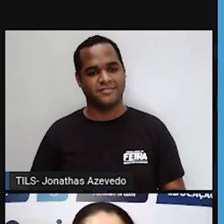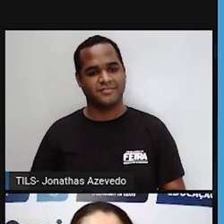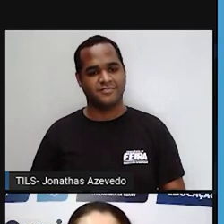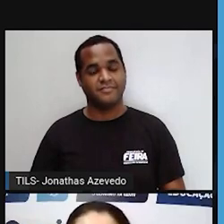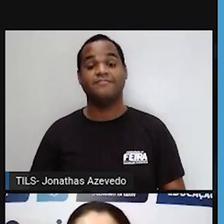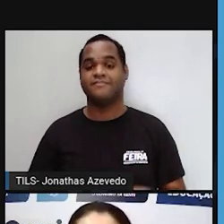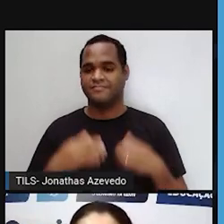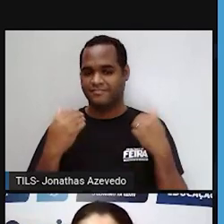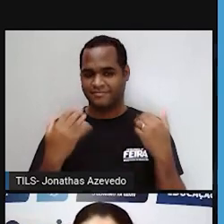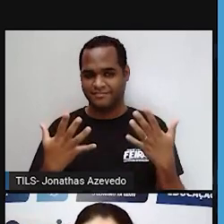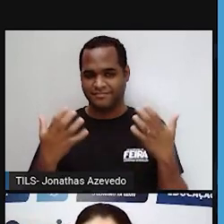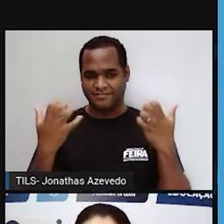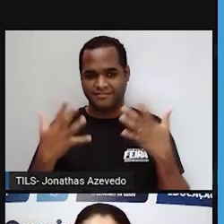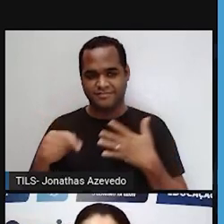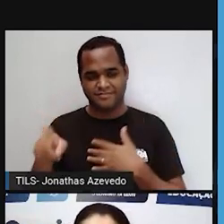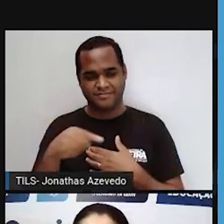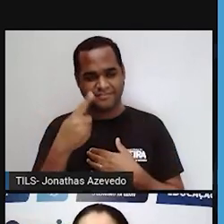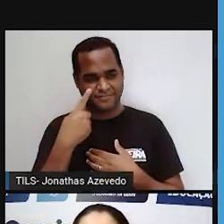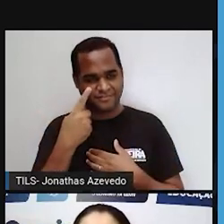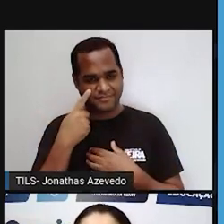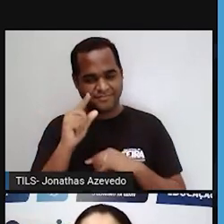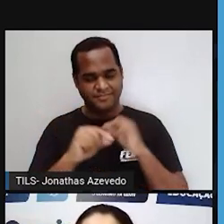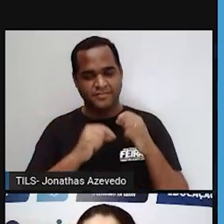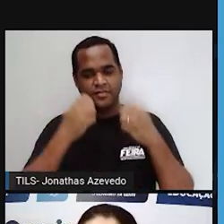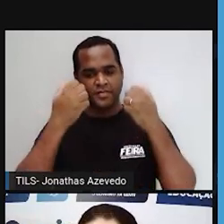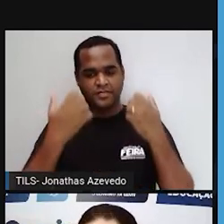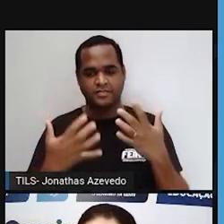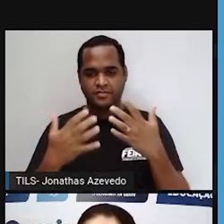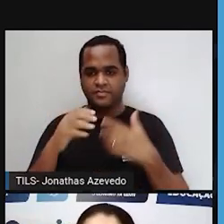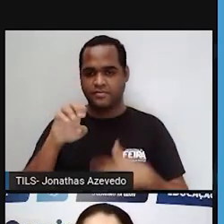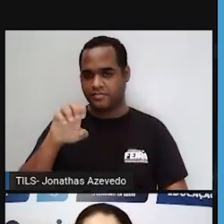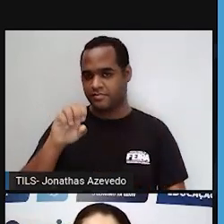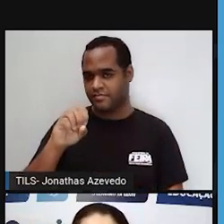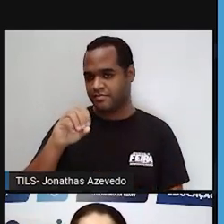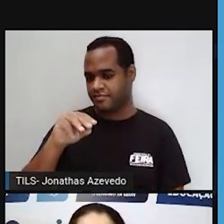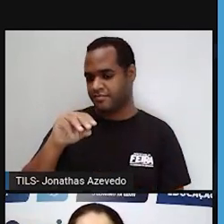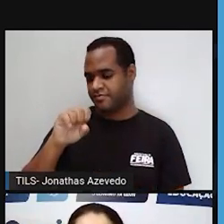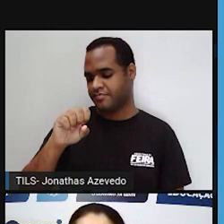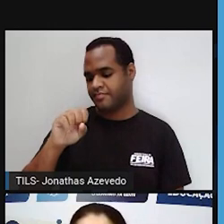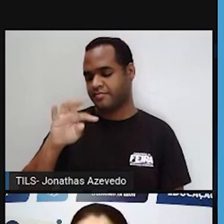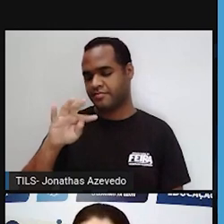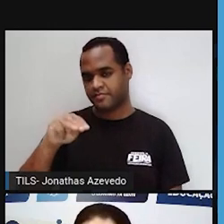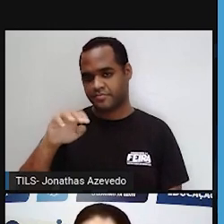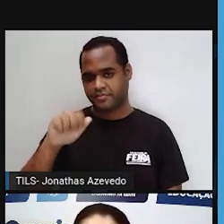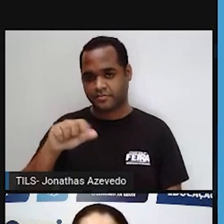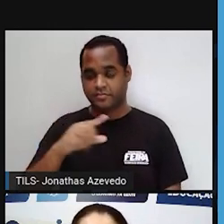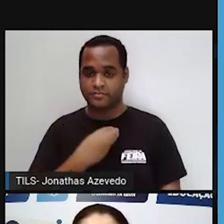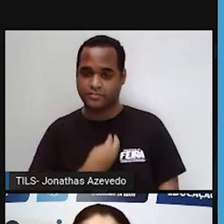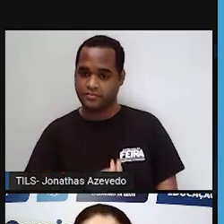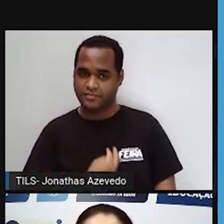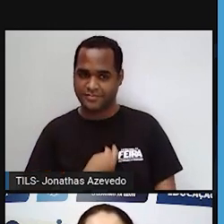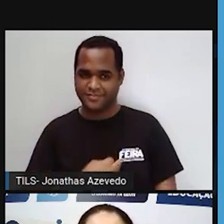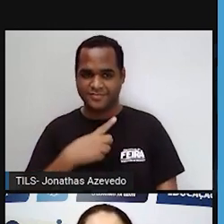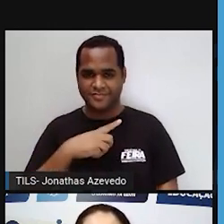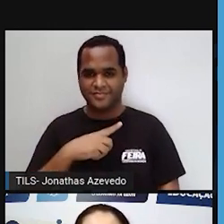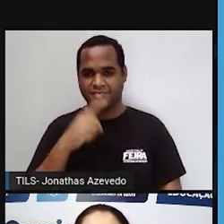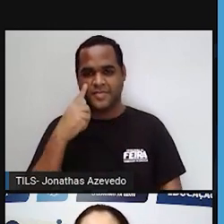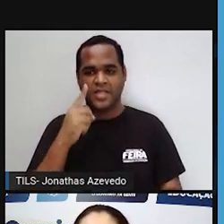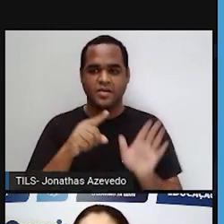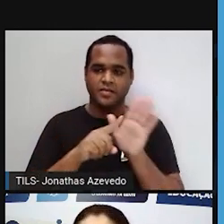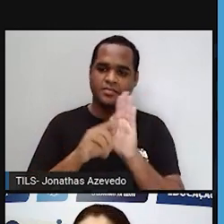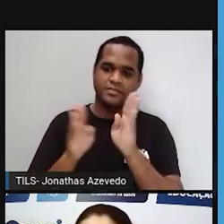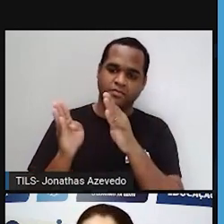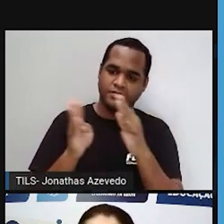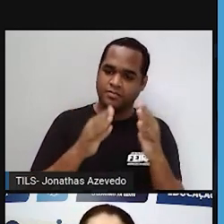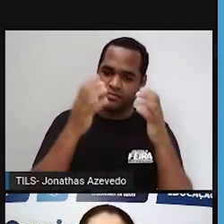Então, vamos lá recapitular, gente. Então, ecossistema é formado pelos fatores bióticos, que aí no vídeo vocês viram que ela chamou de